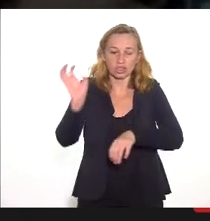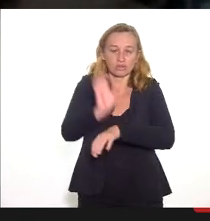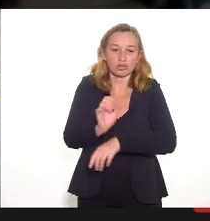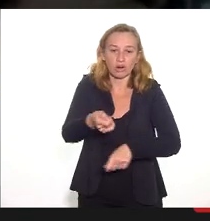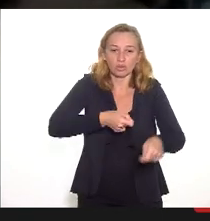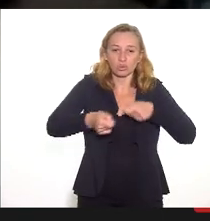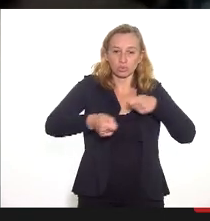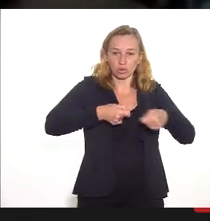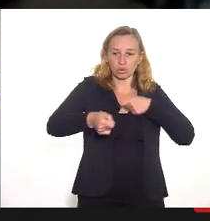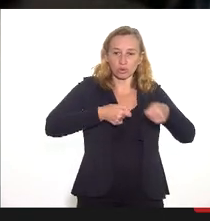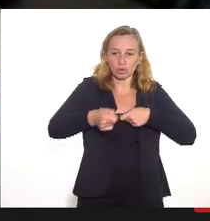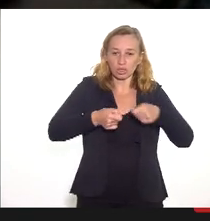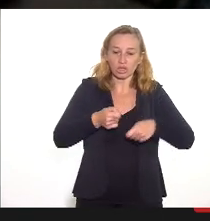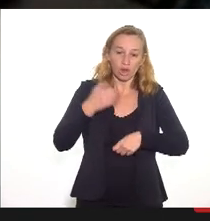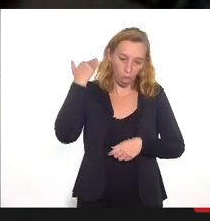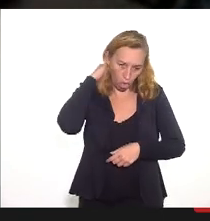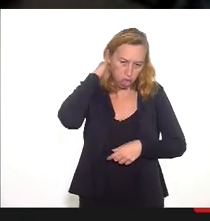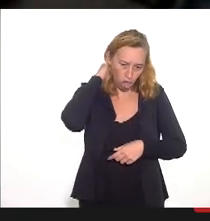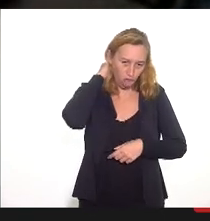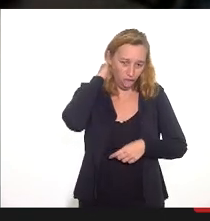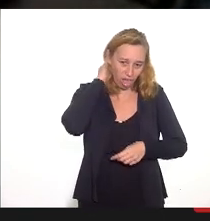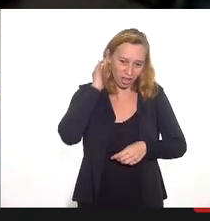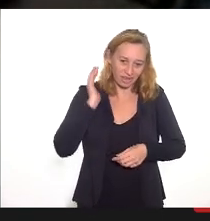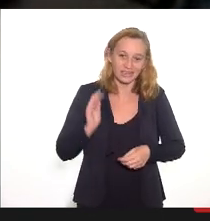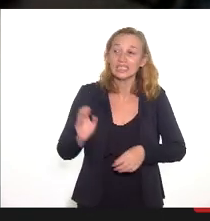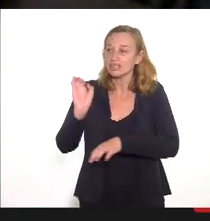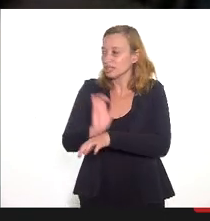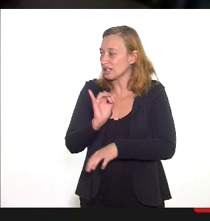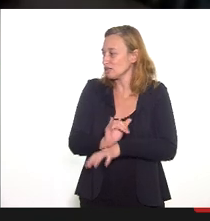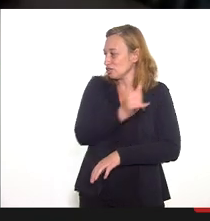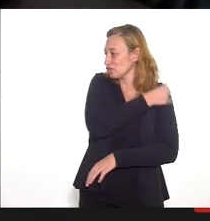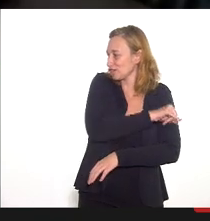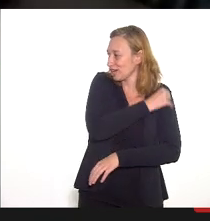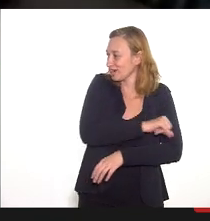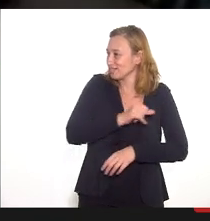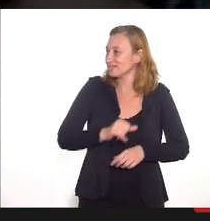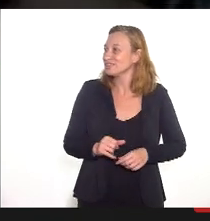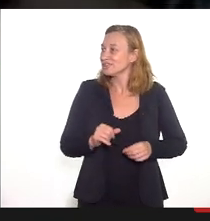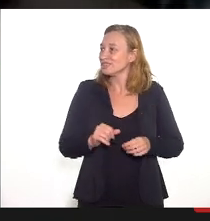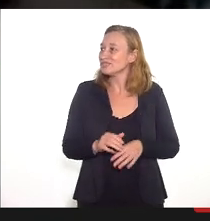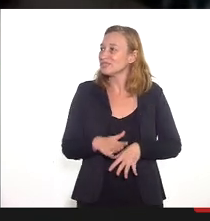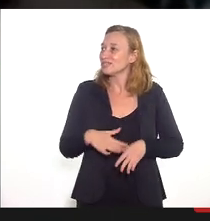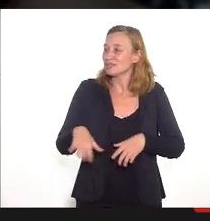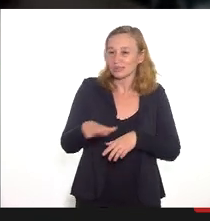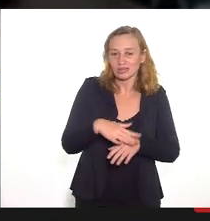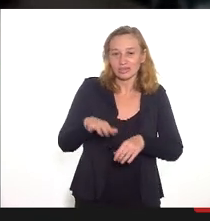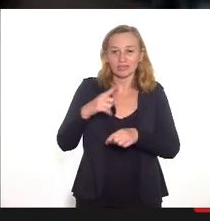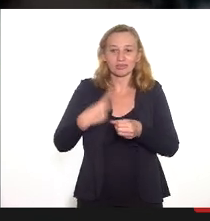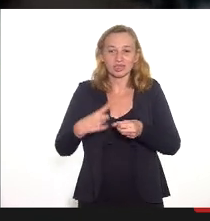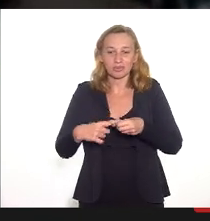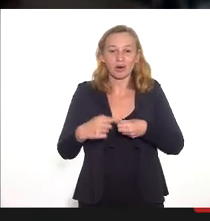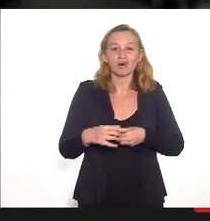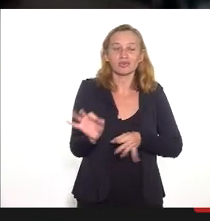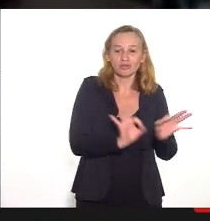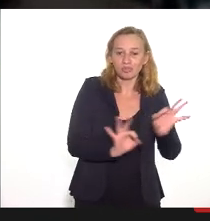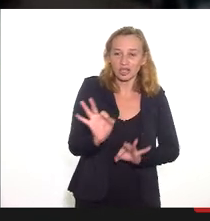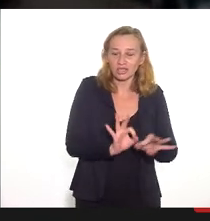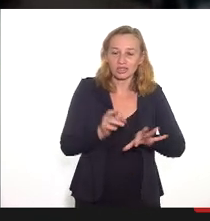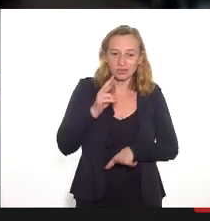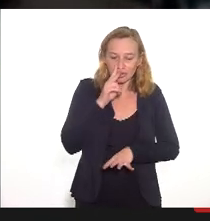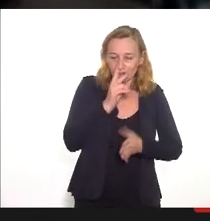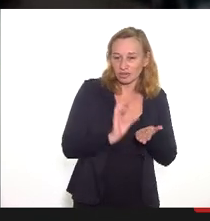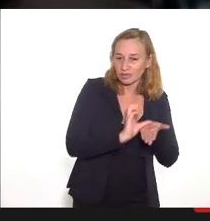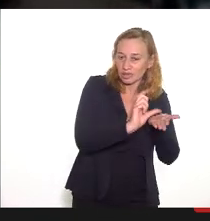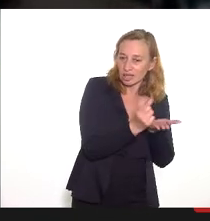Eliminação da Tuberculose no estado do Rio de Janeiro, com adesão municipal. No referido plano, teve aporte financeiro